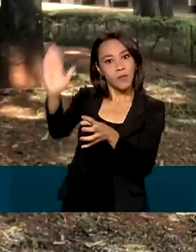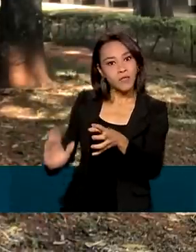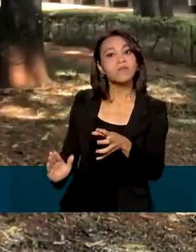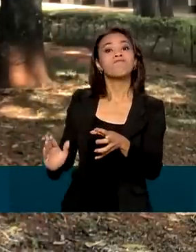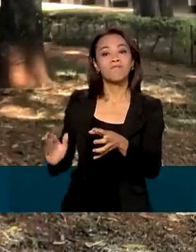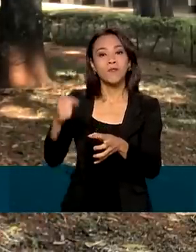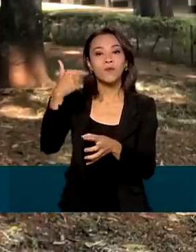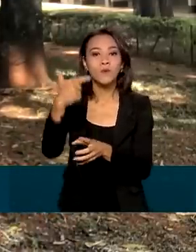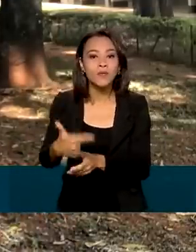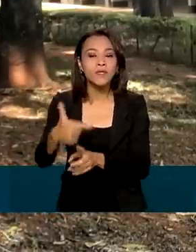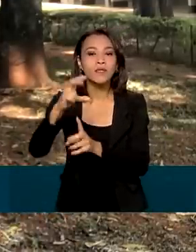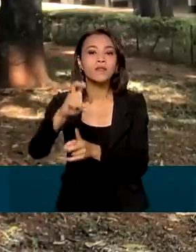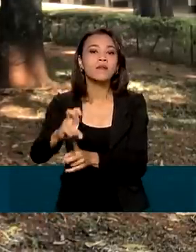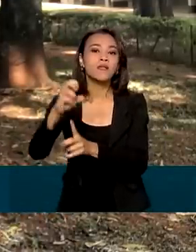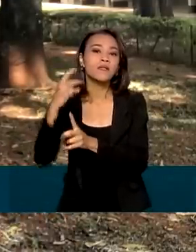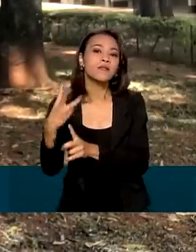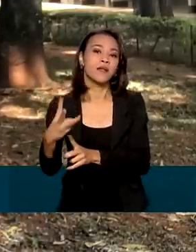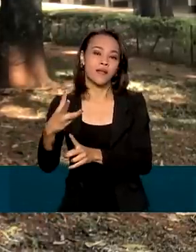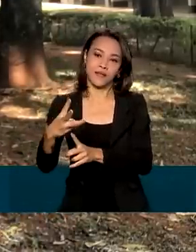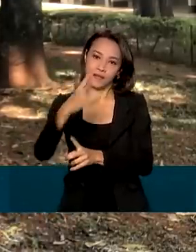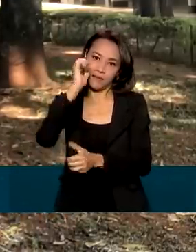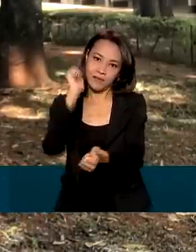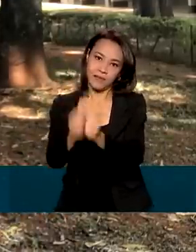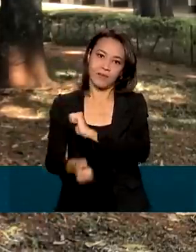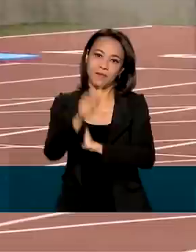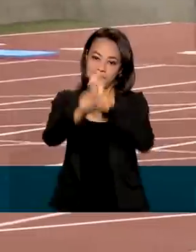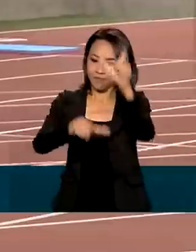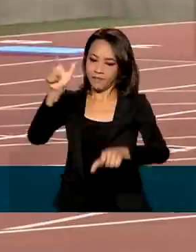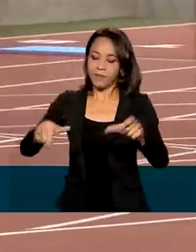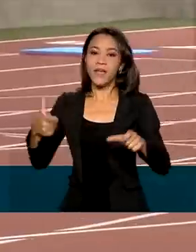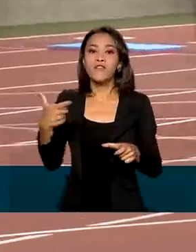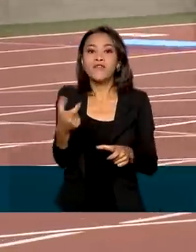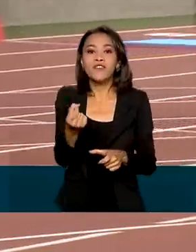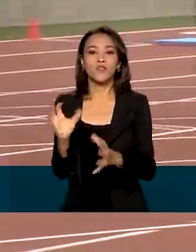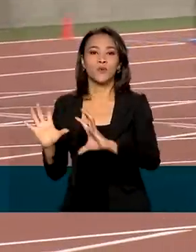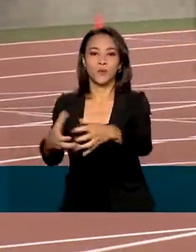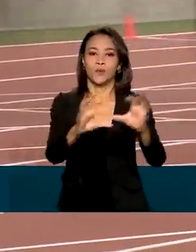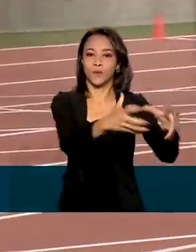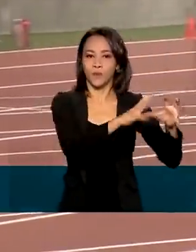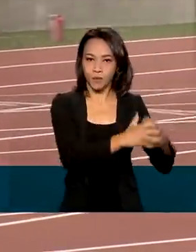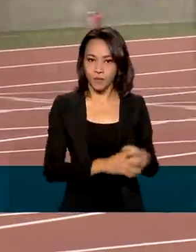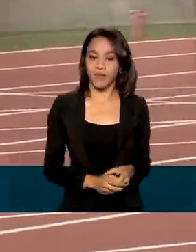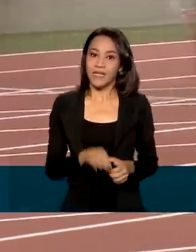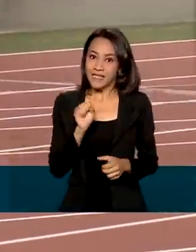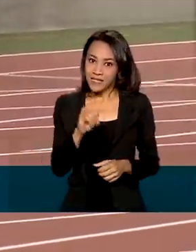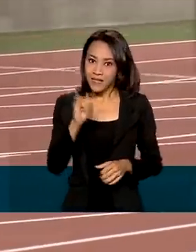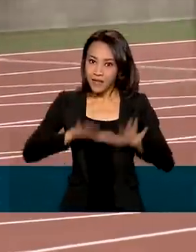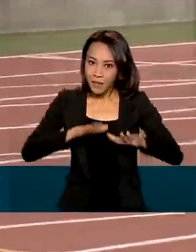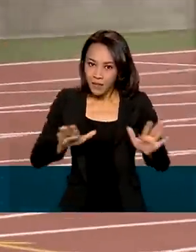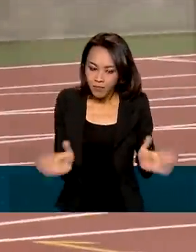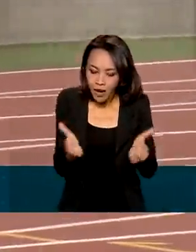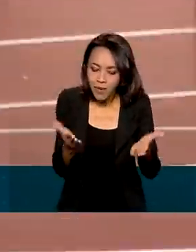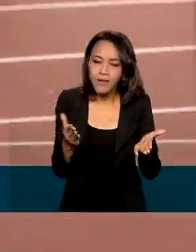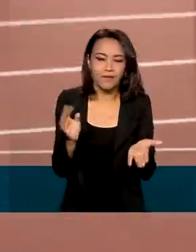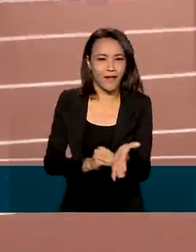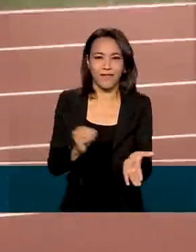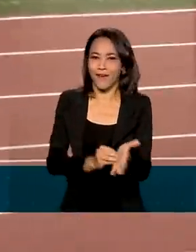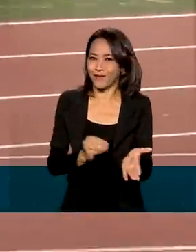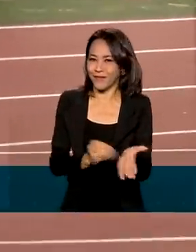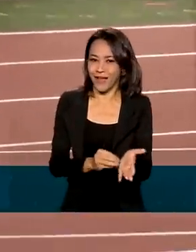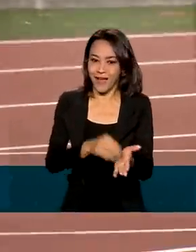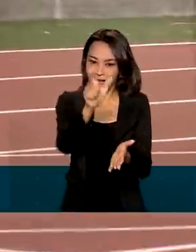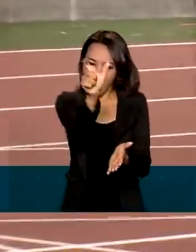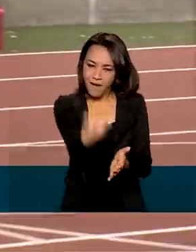253 atletas em 20 modalidades. Se depender de motivação, não vai faltar pódio. A